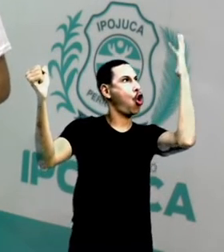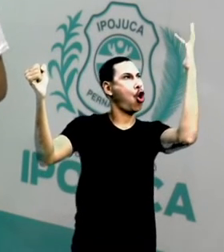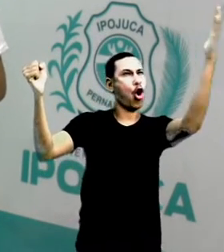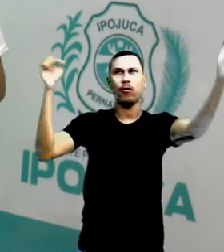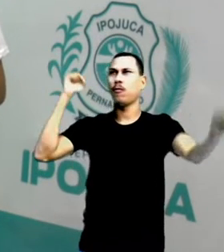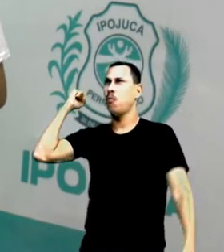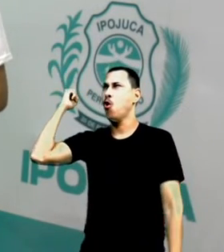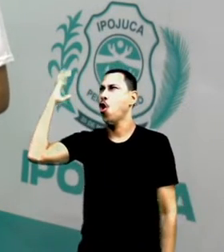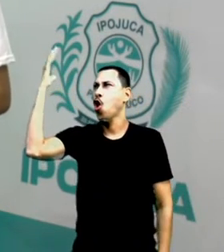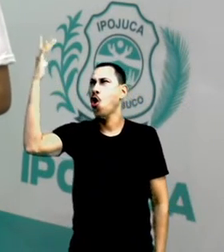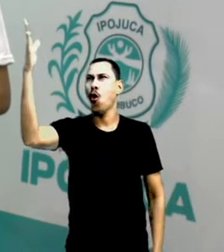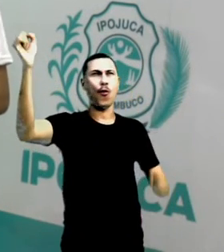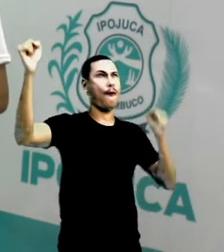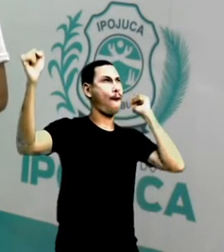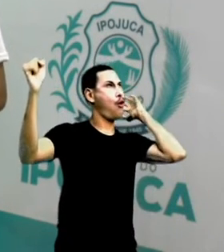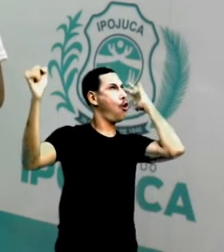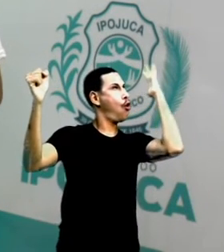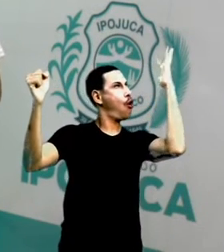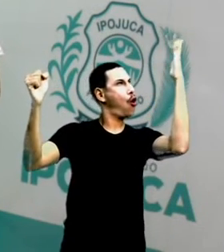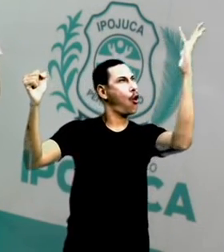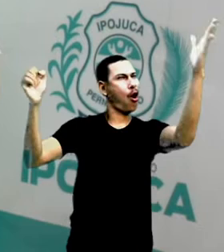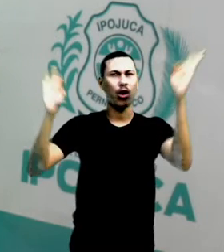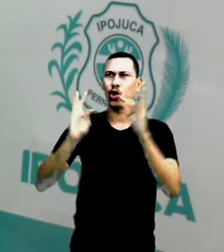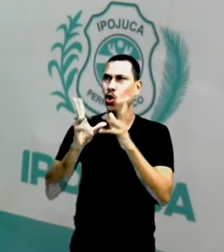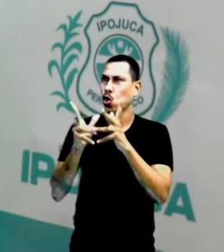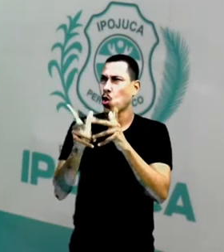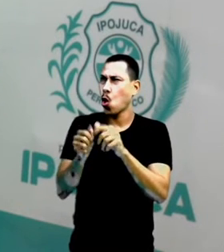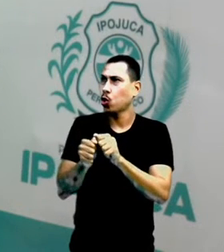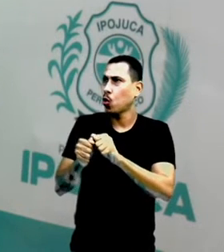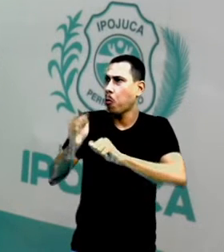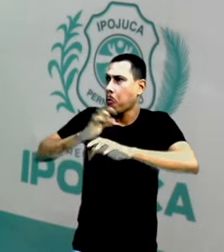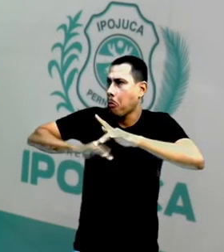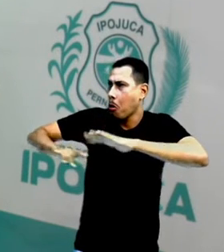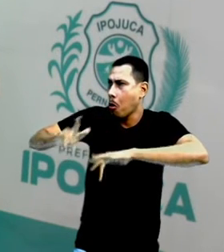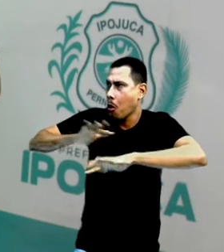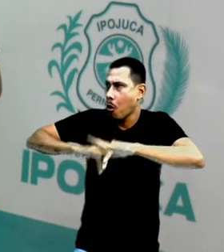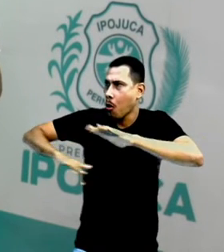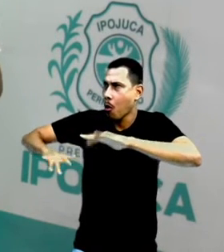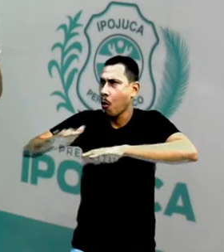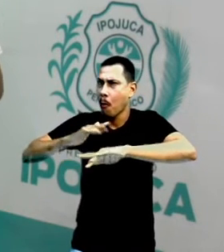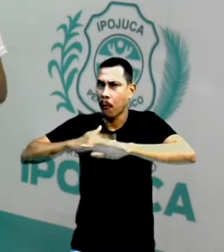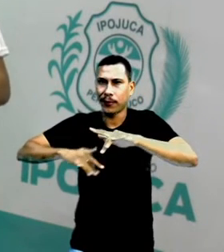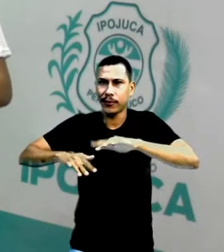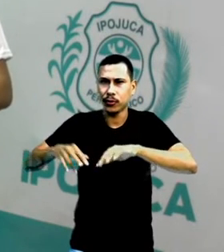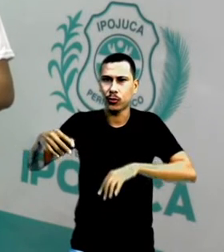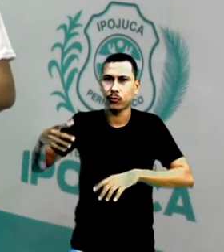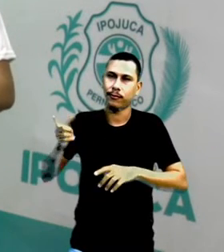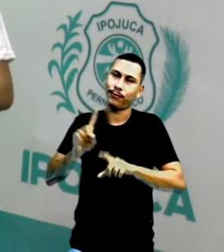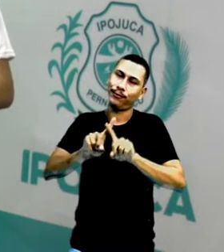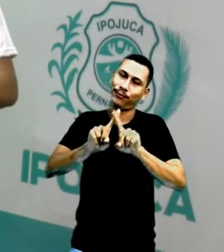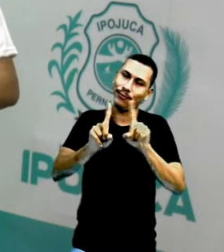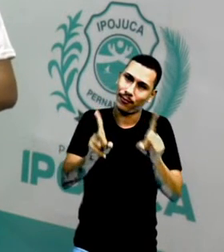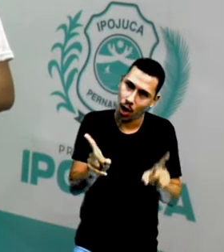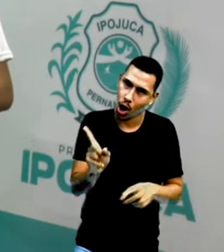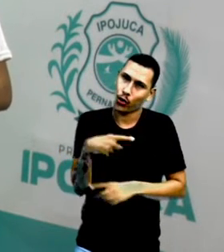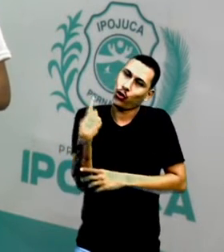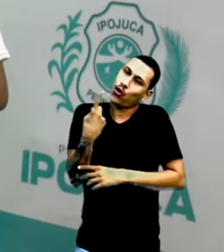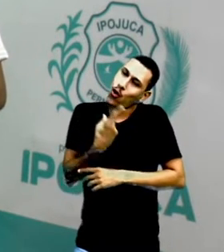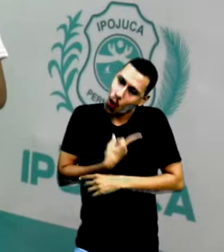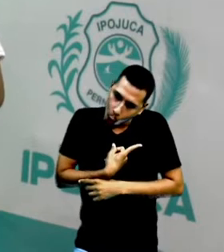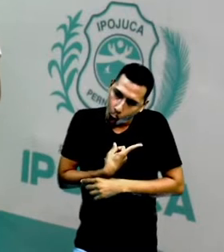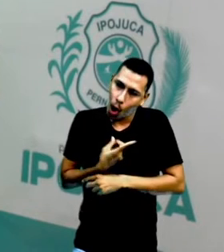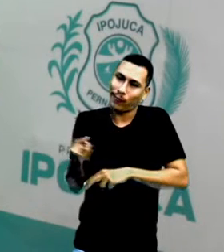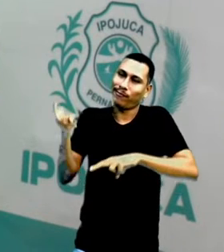todas essas paisagens estão em movimento. Mas, na verdade, quem está em